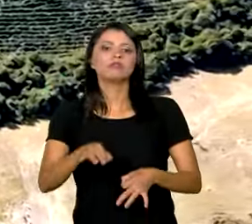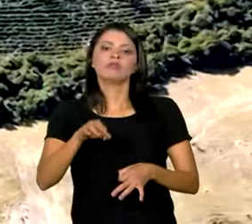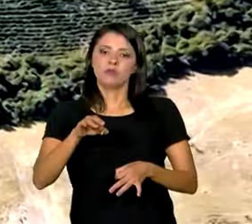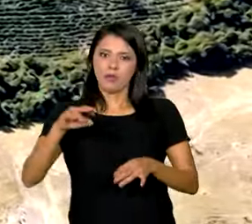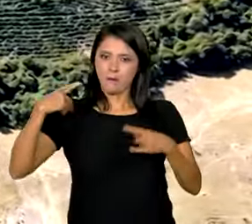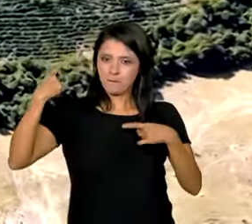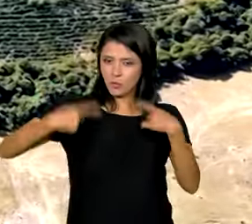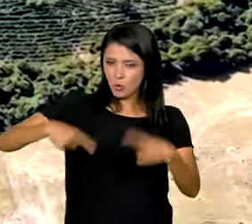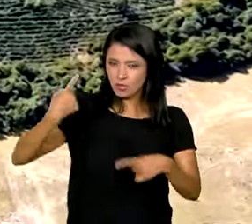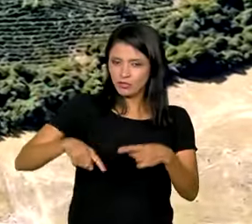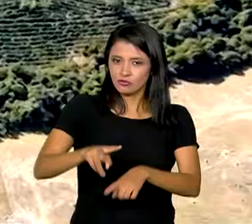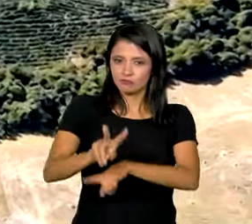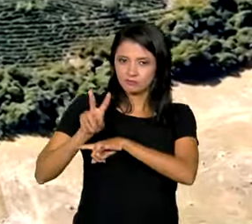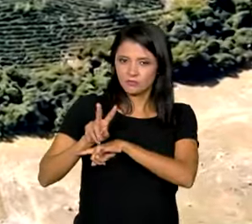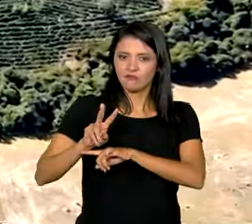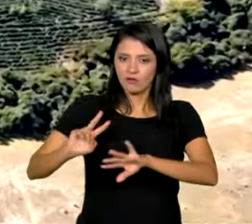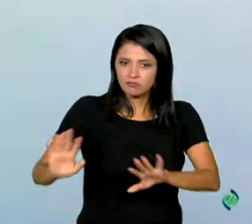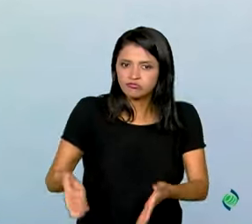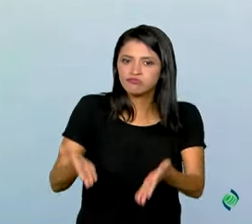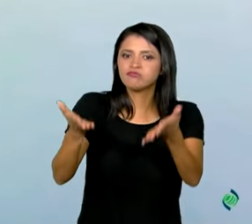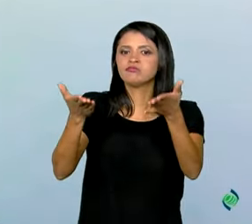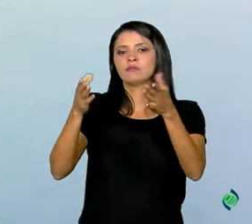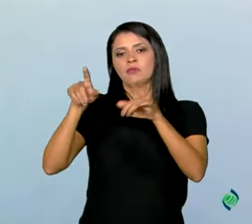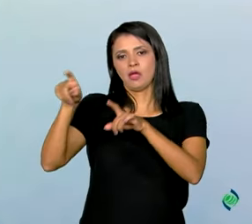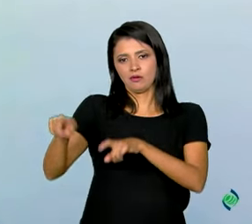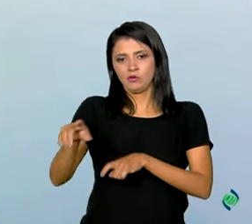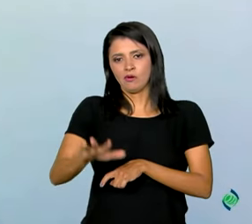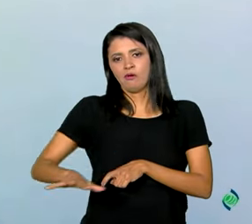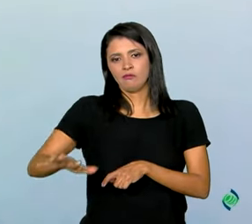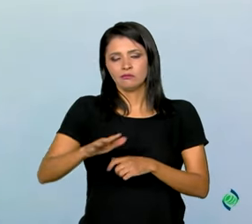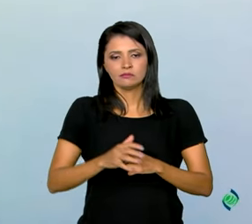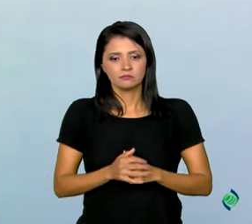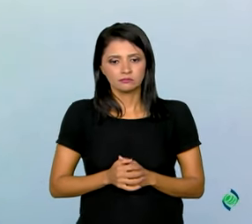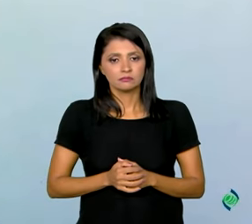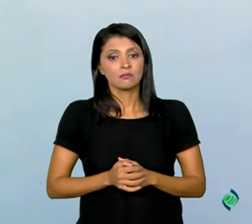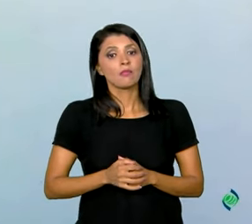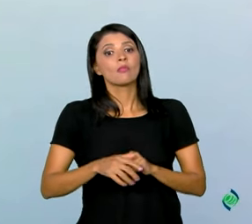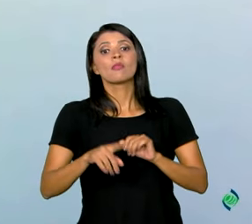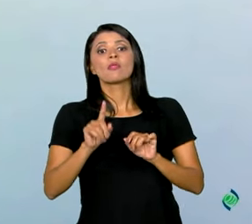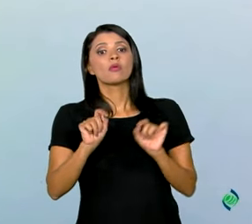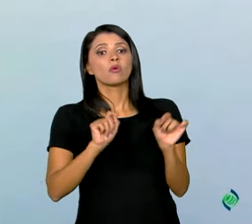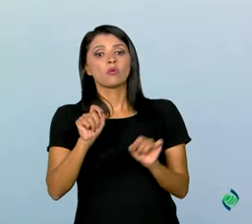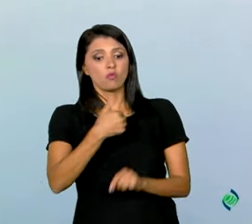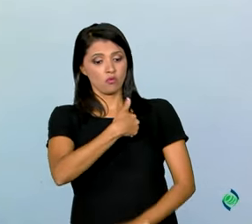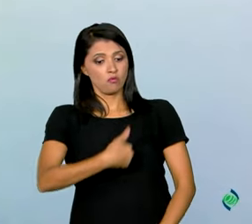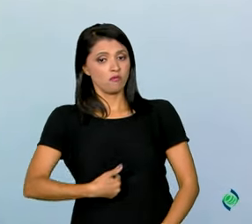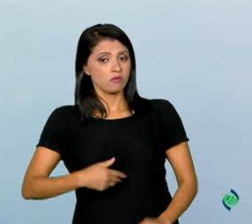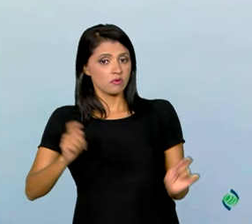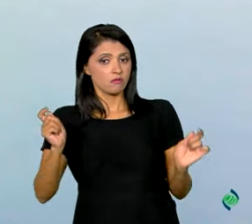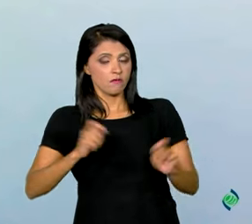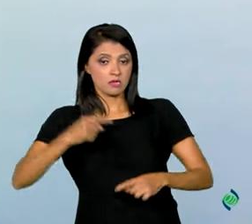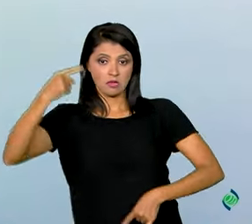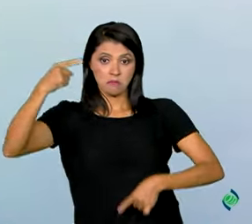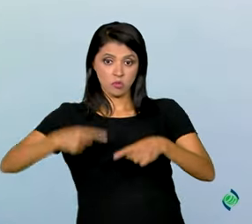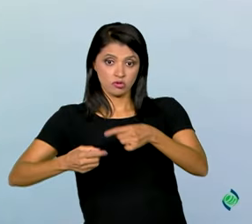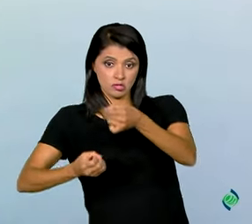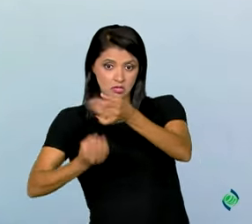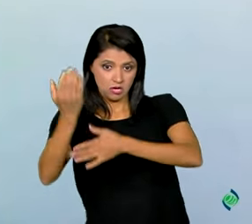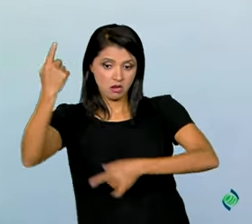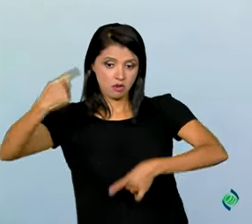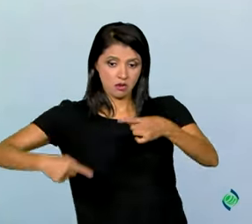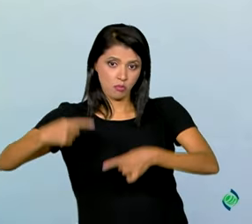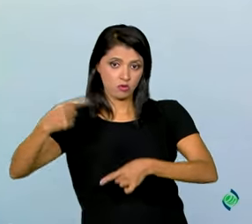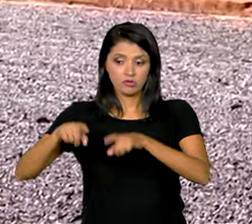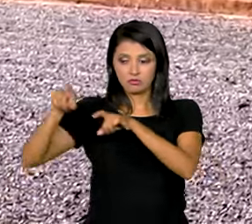política de crédito agrícola no país. Para que o governo faça a política que é necessária, política